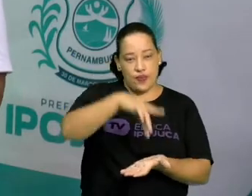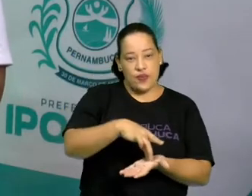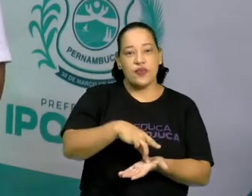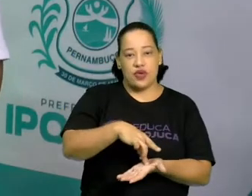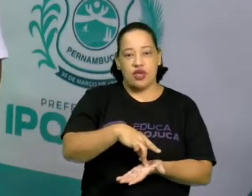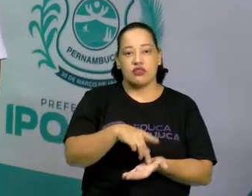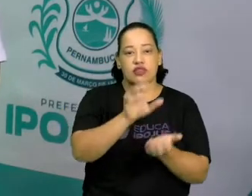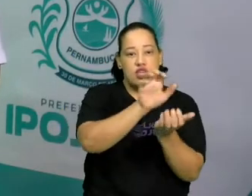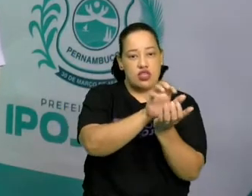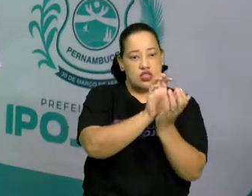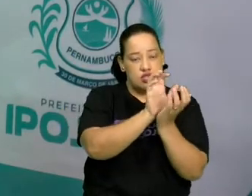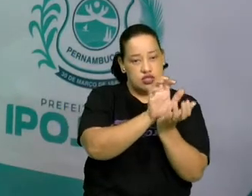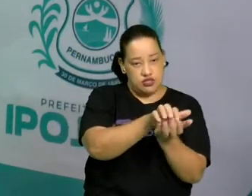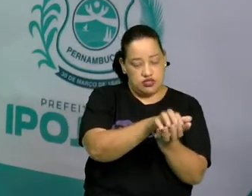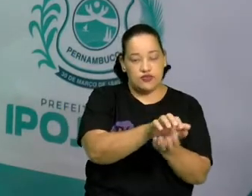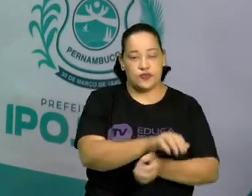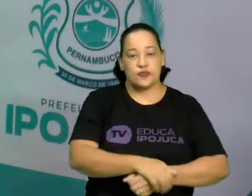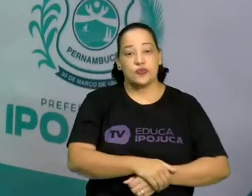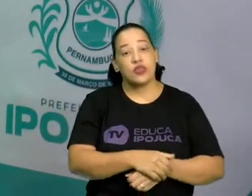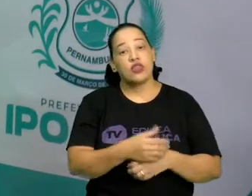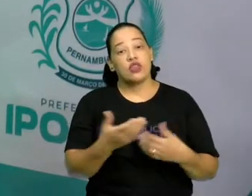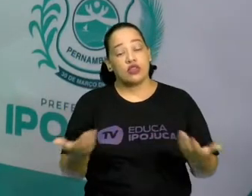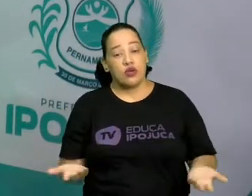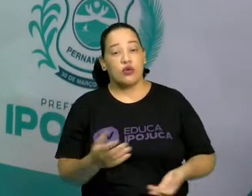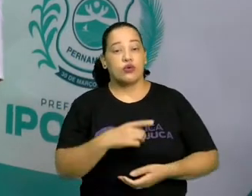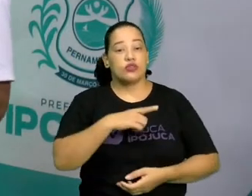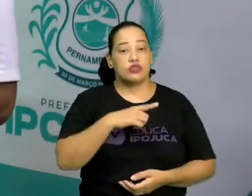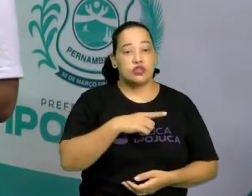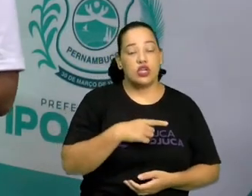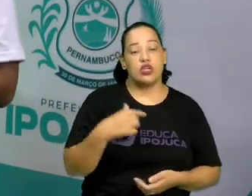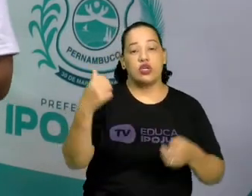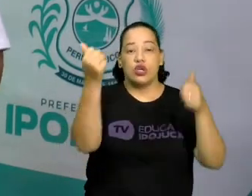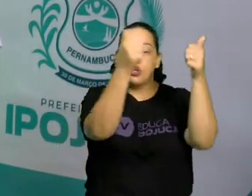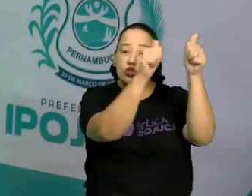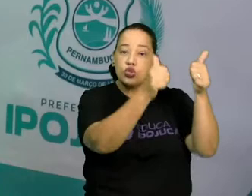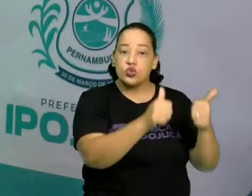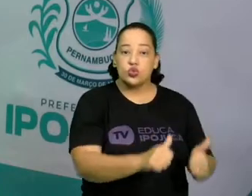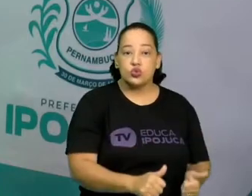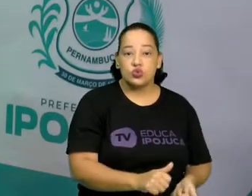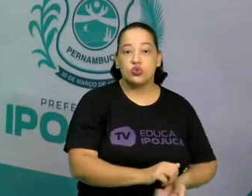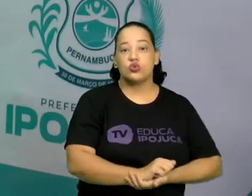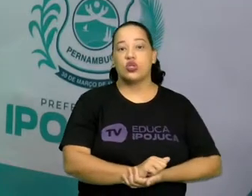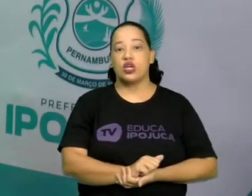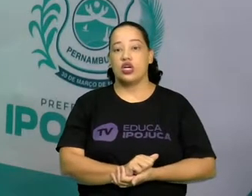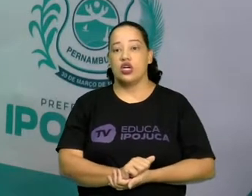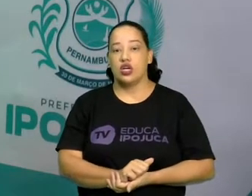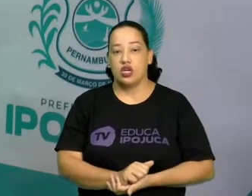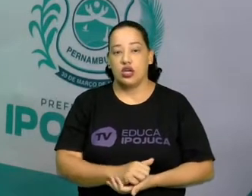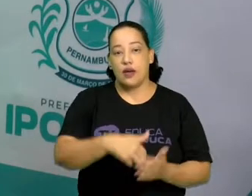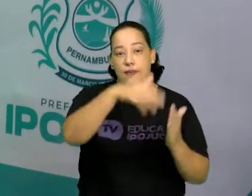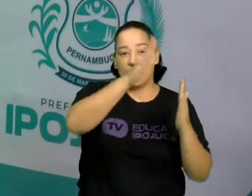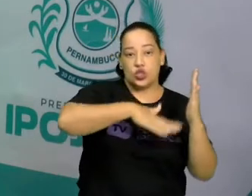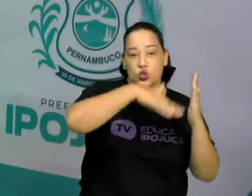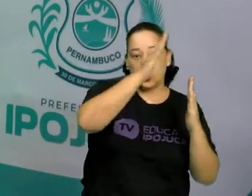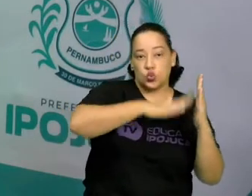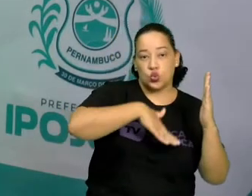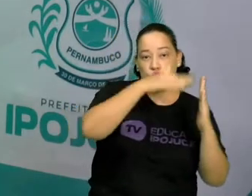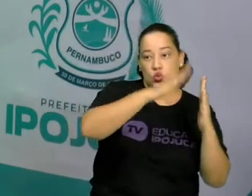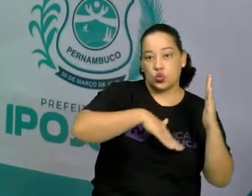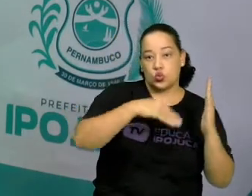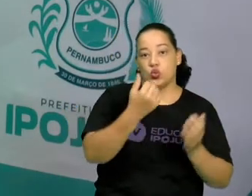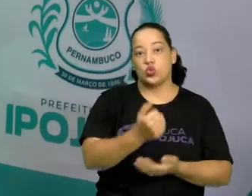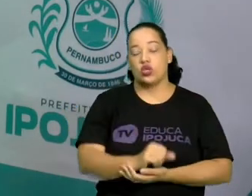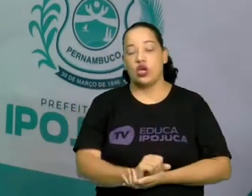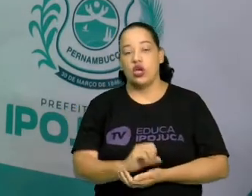elas são artes visuais, seja ela na forma de escultura, seja ela na forma de pintura ou seja